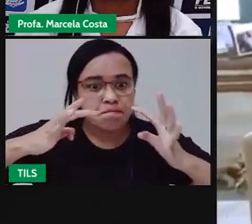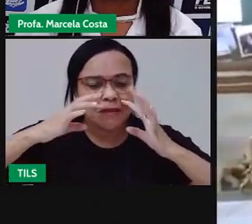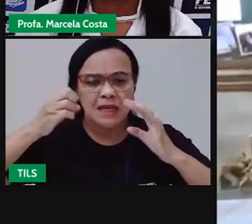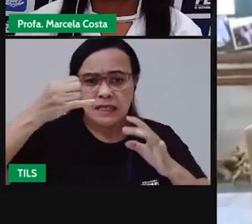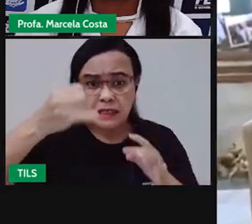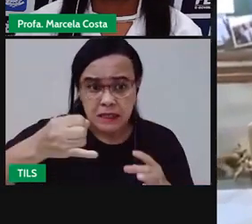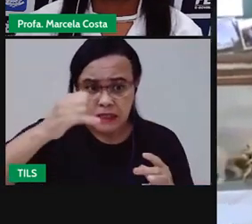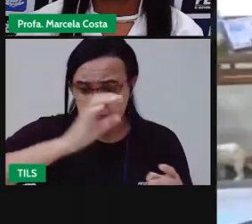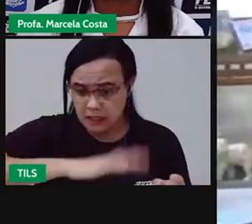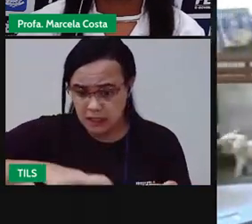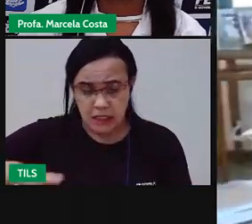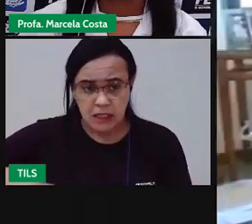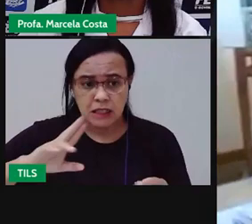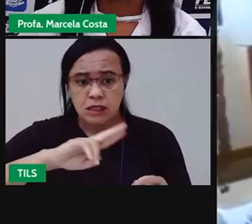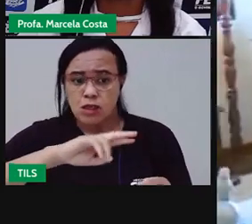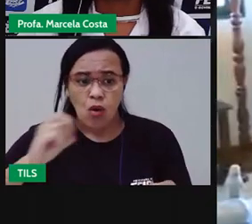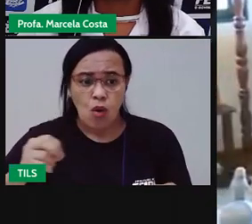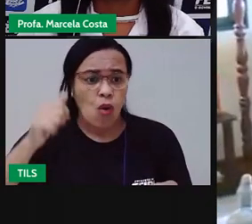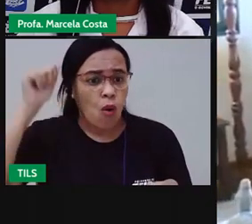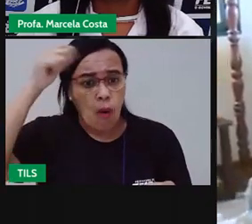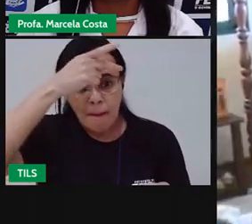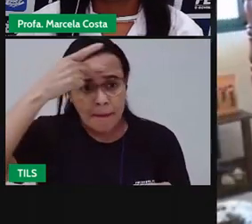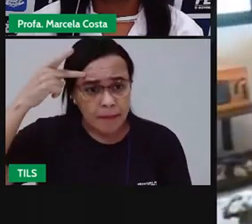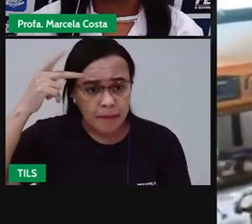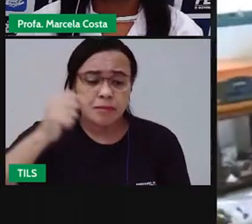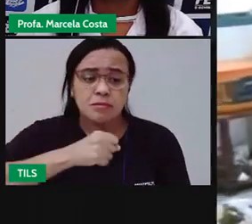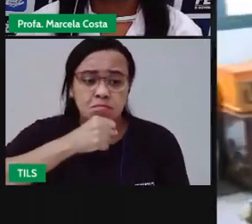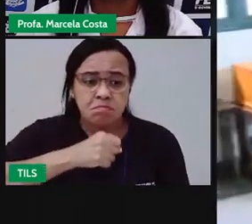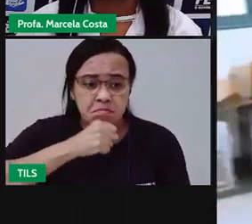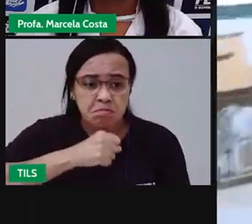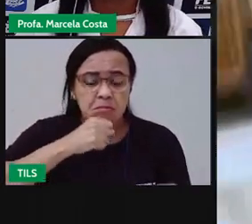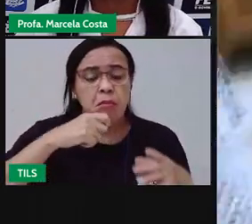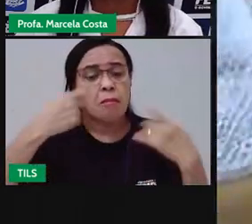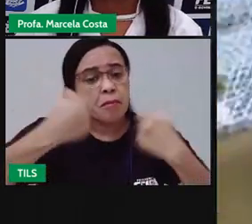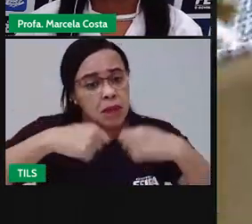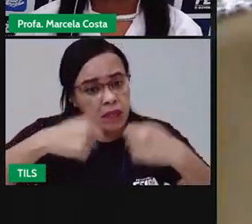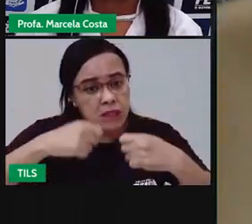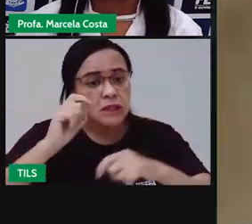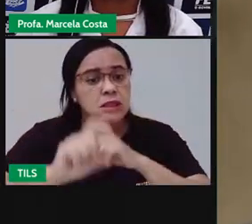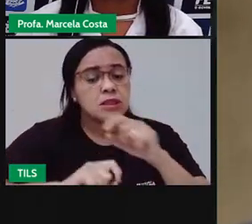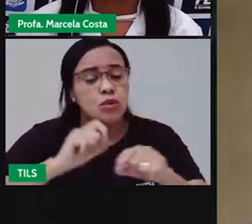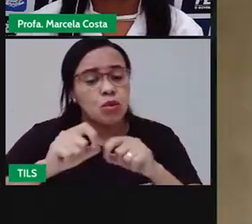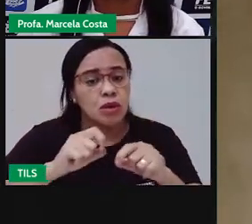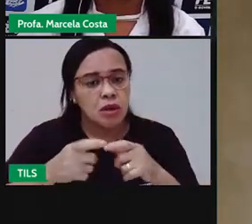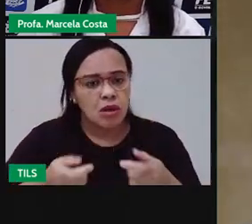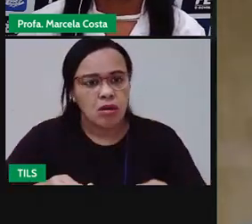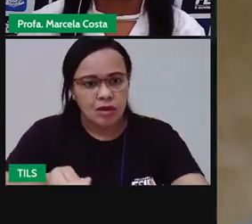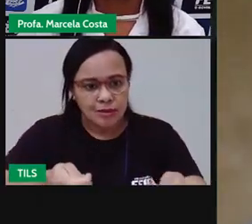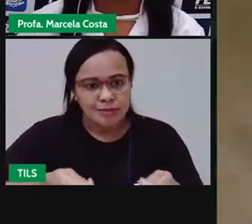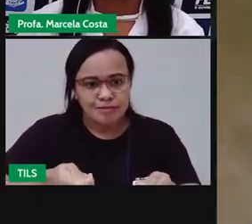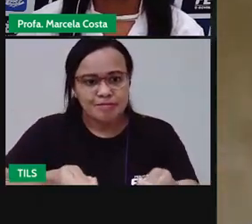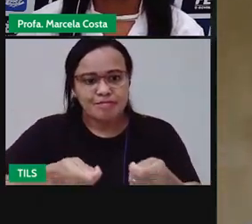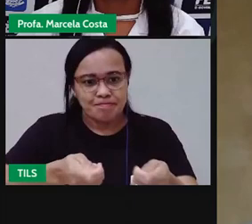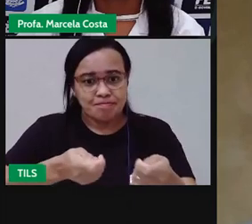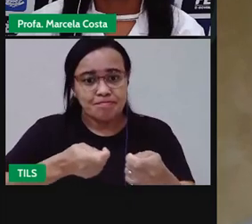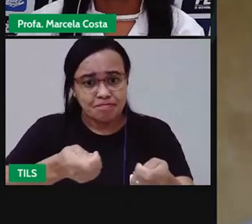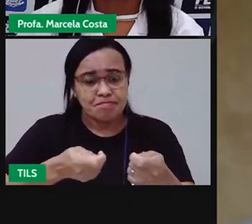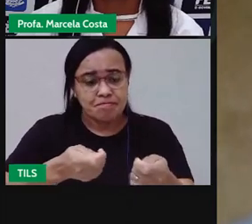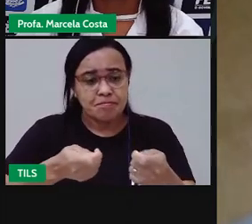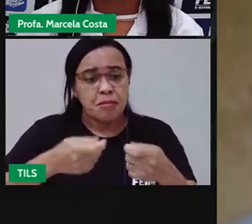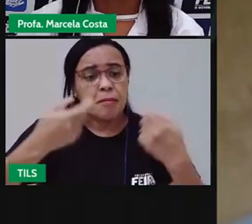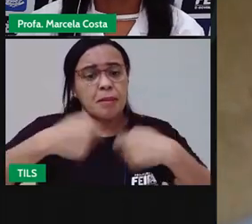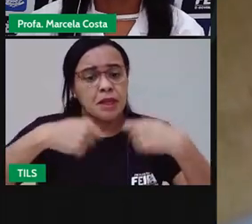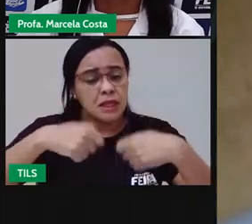ou você tem idoso, e mesmo de uma maneira geral. Primeiro, com relação a tapetes, né? De preferência,